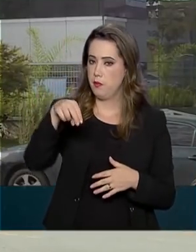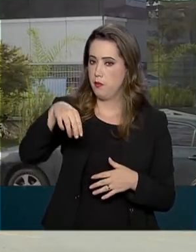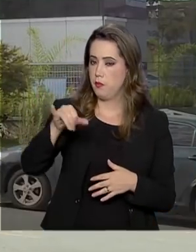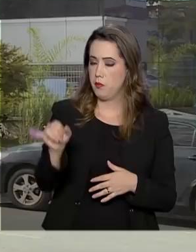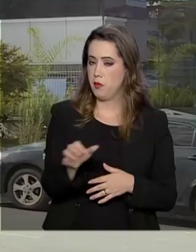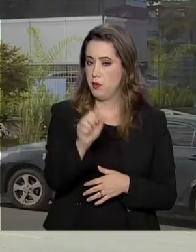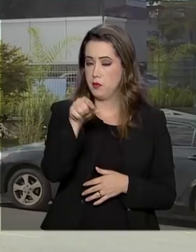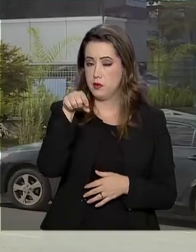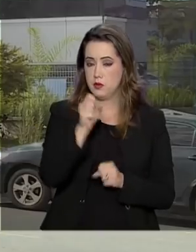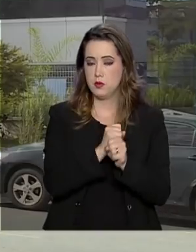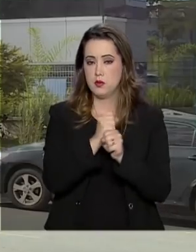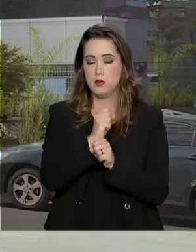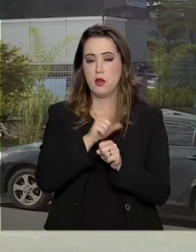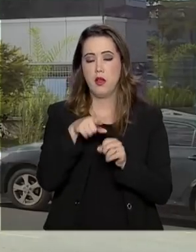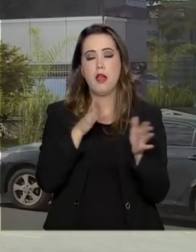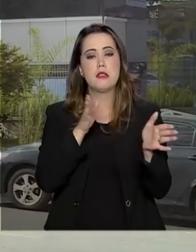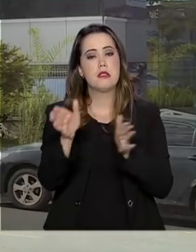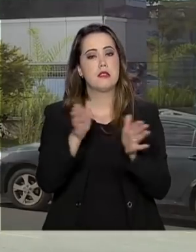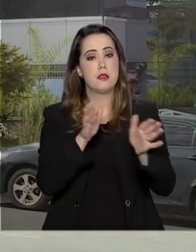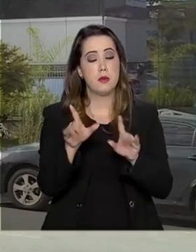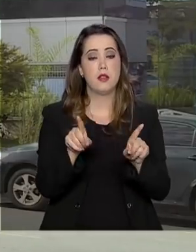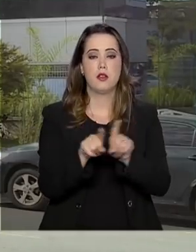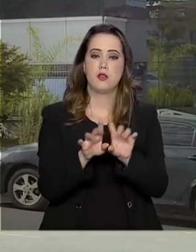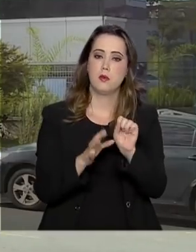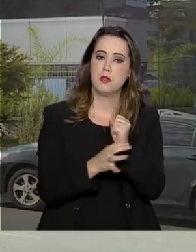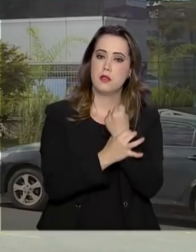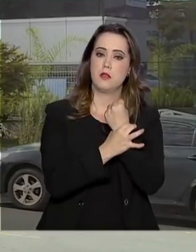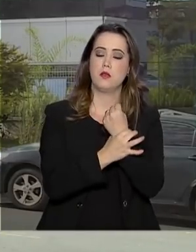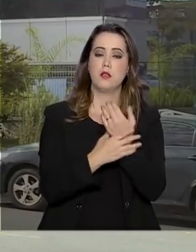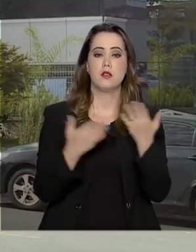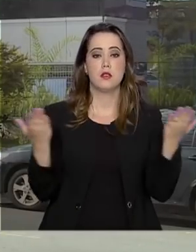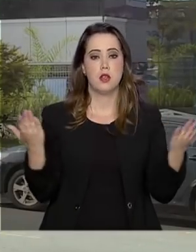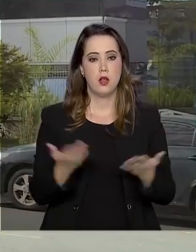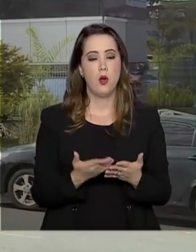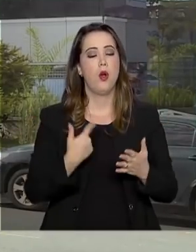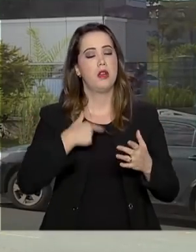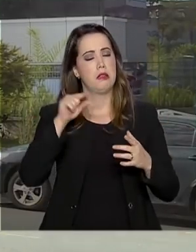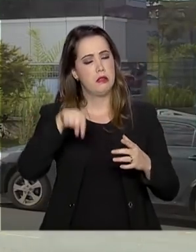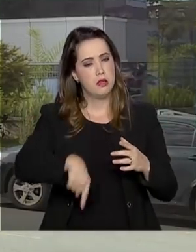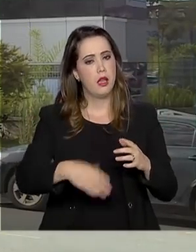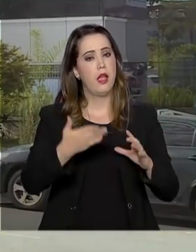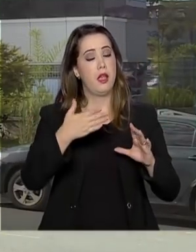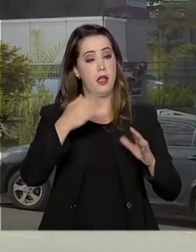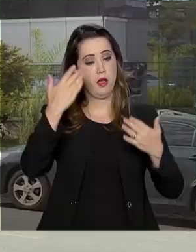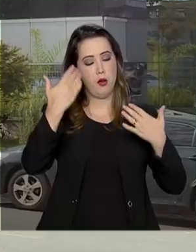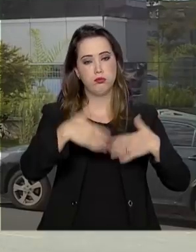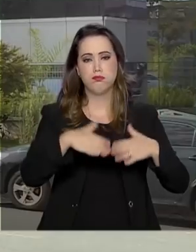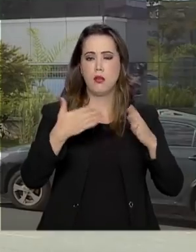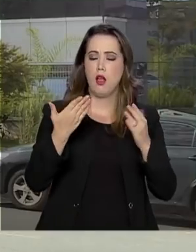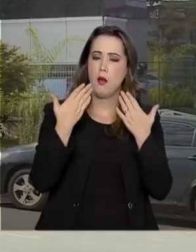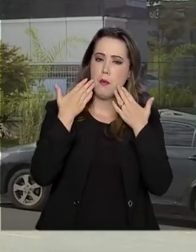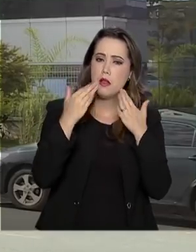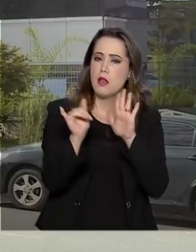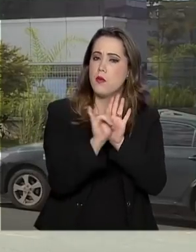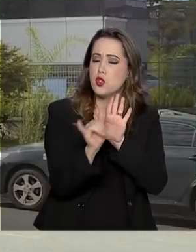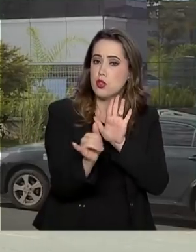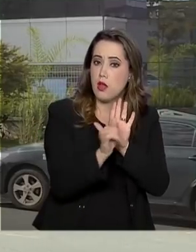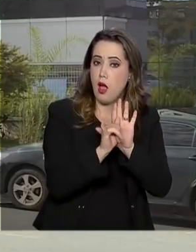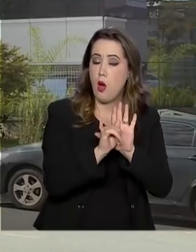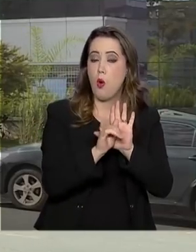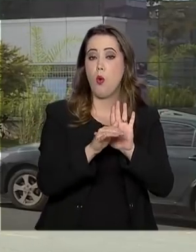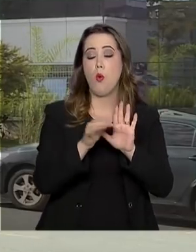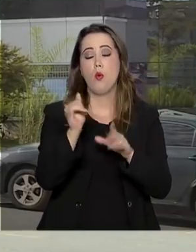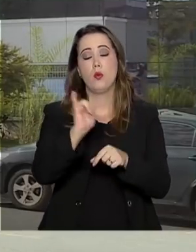acessibilidade e segurança. O edital ganhou uma versão na língua brasileira de sinais disponível no YouTube.